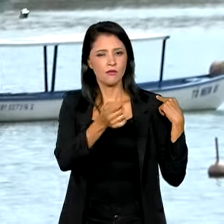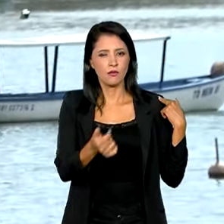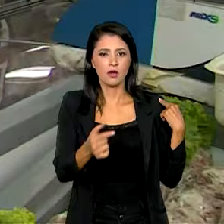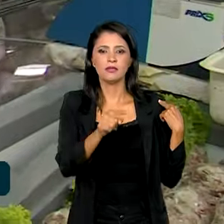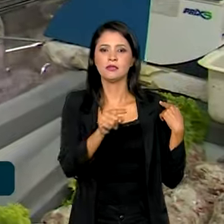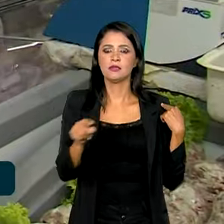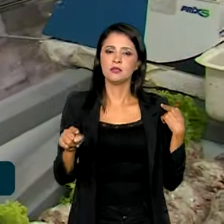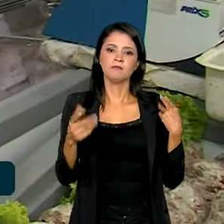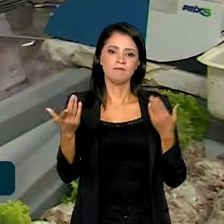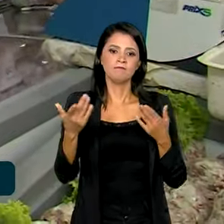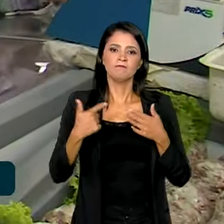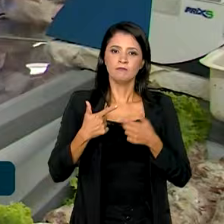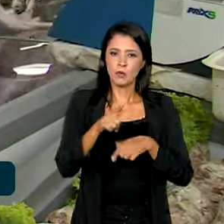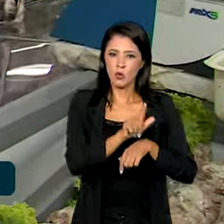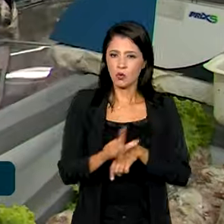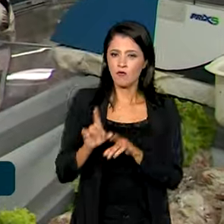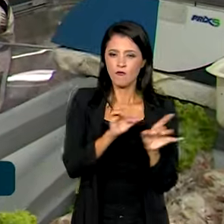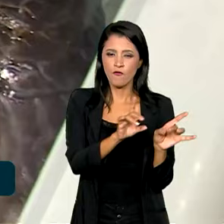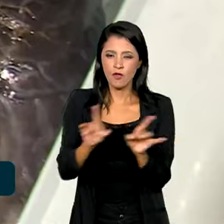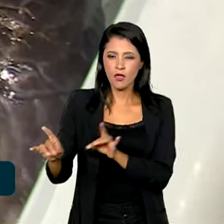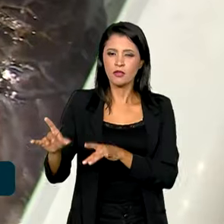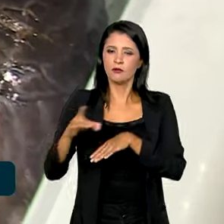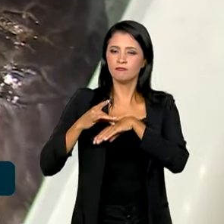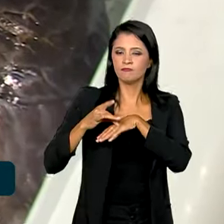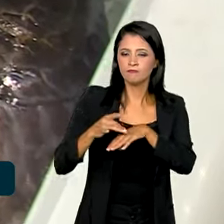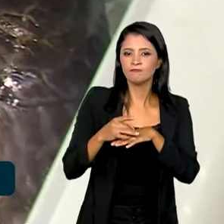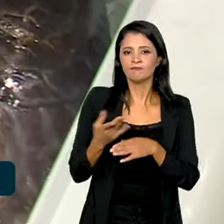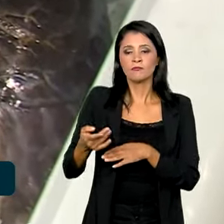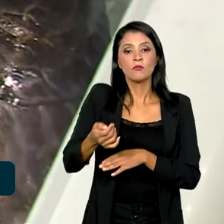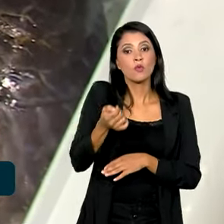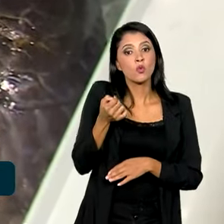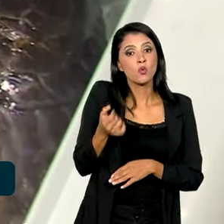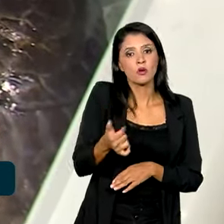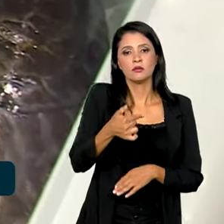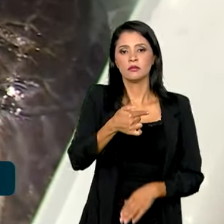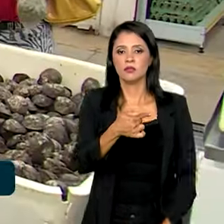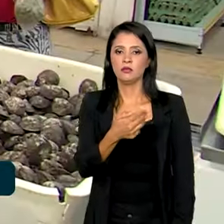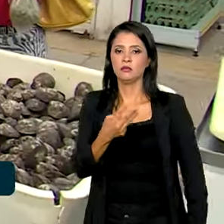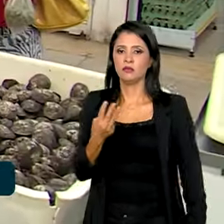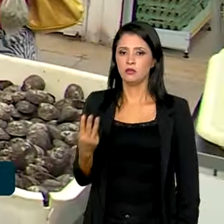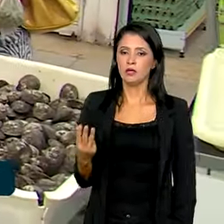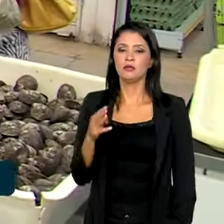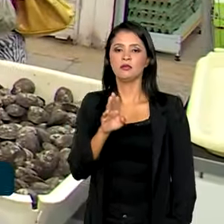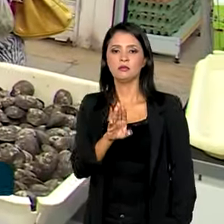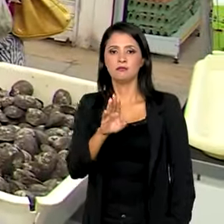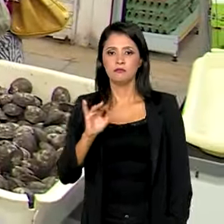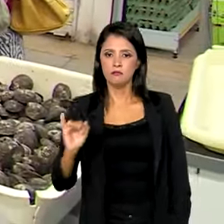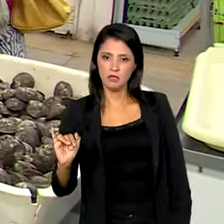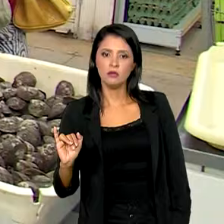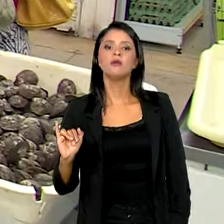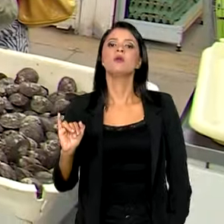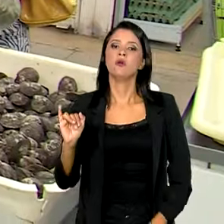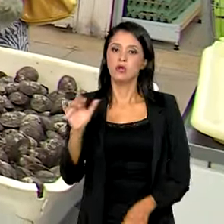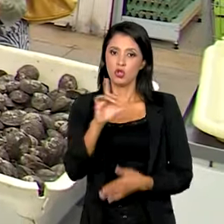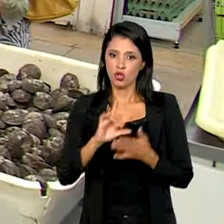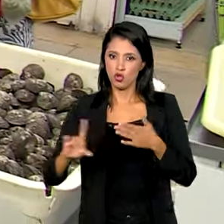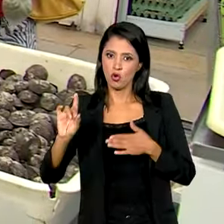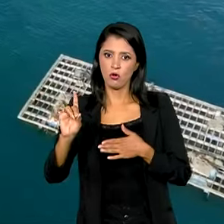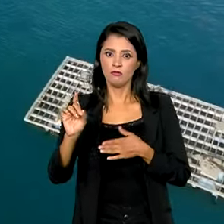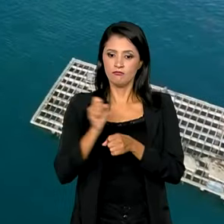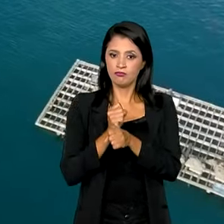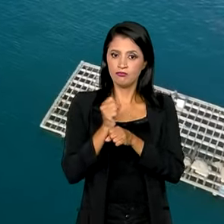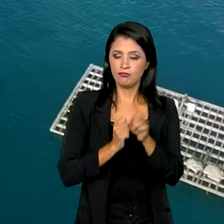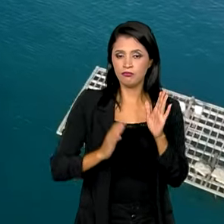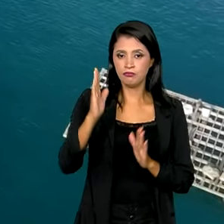metade do comércio mundial de proteínas e com quase 73 bilhões de dólares de movimentação por